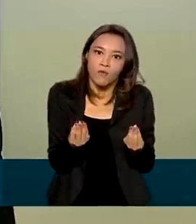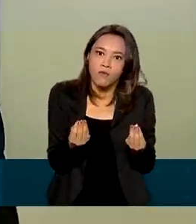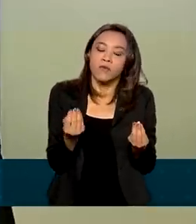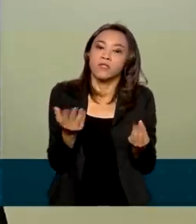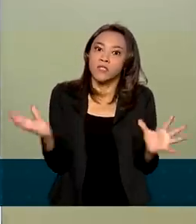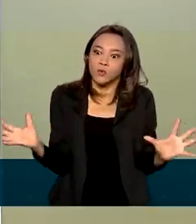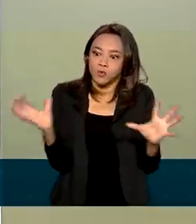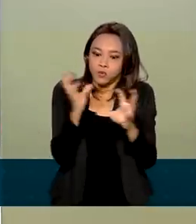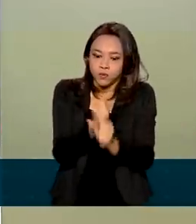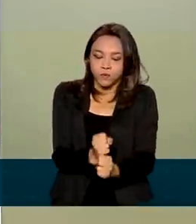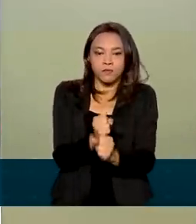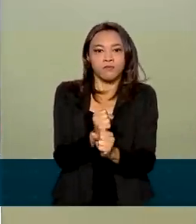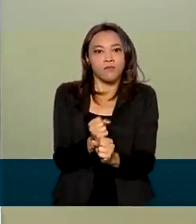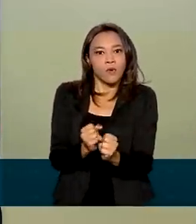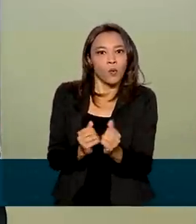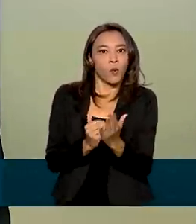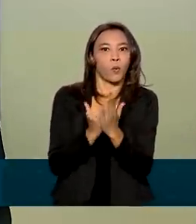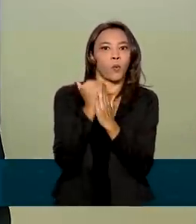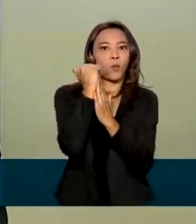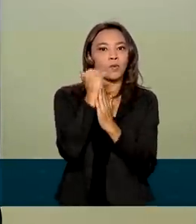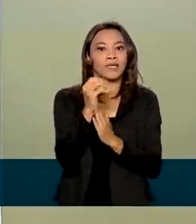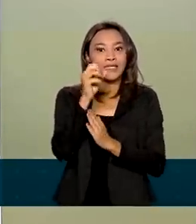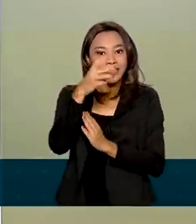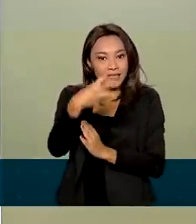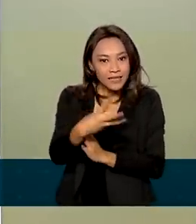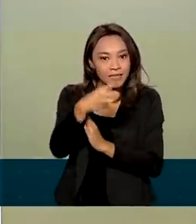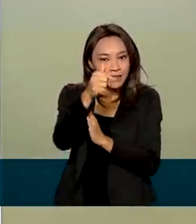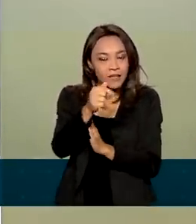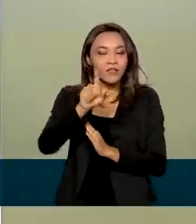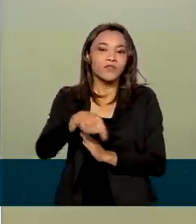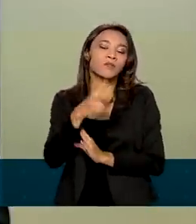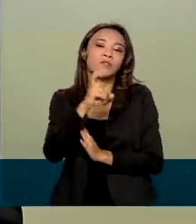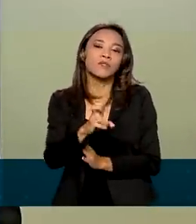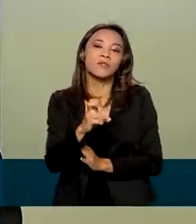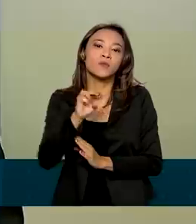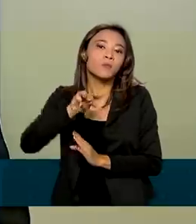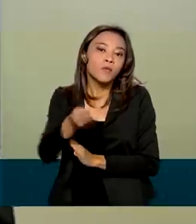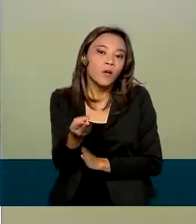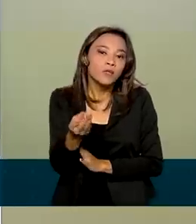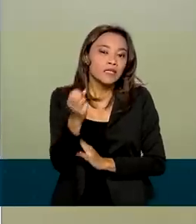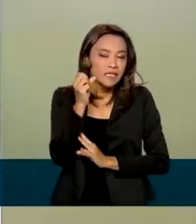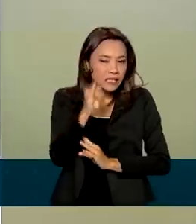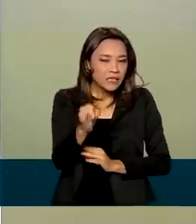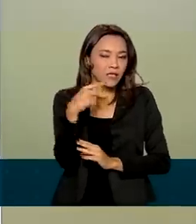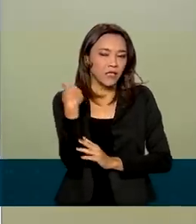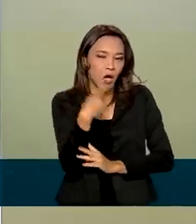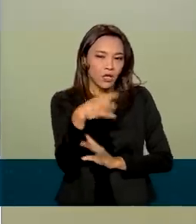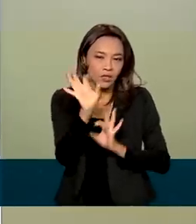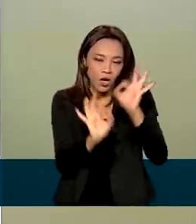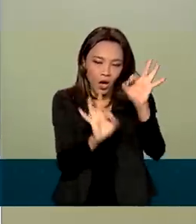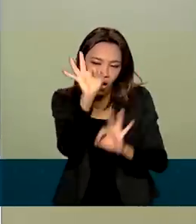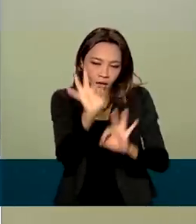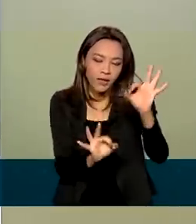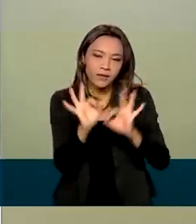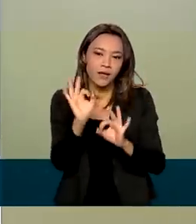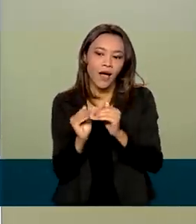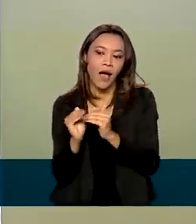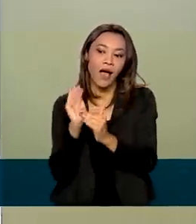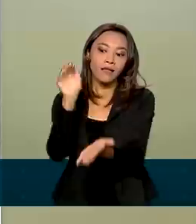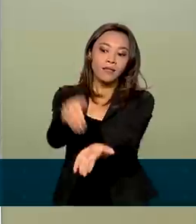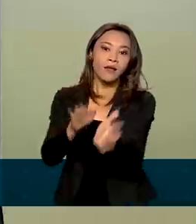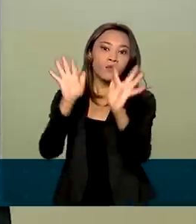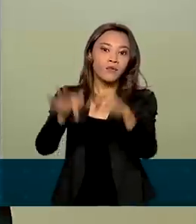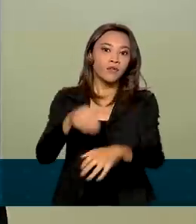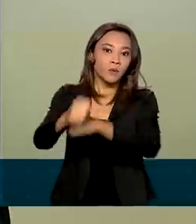gerando um superávit, então, de 37,5 bilhões. Ora, se nós projetarmos esse superávit para até o final do ano,